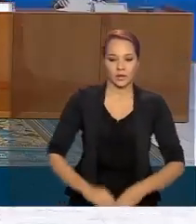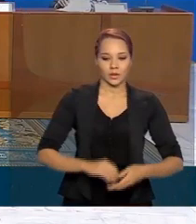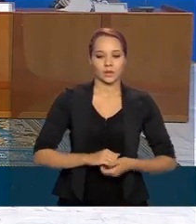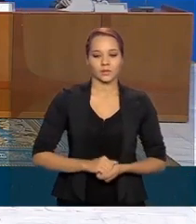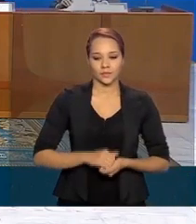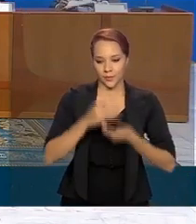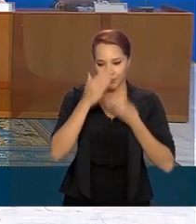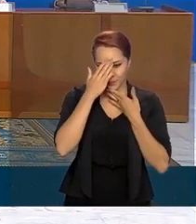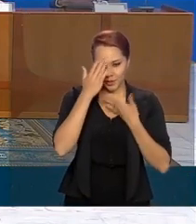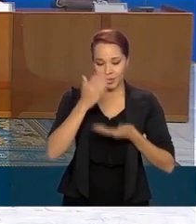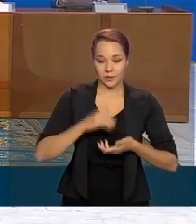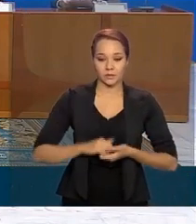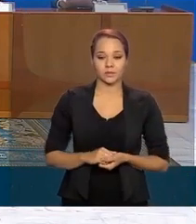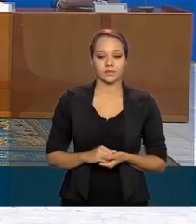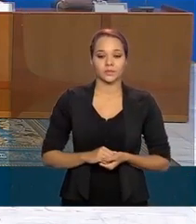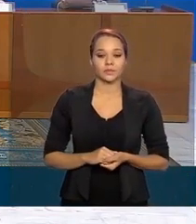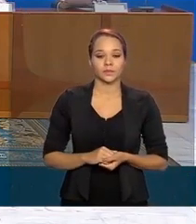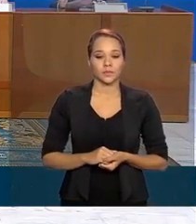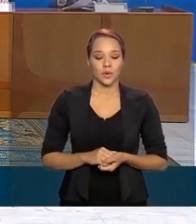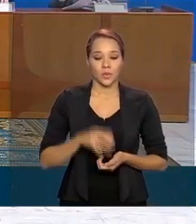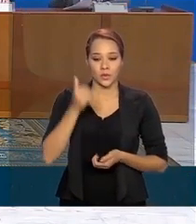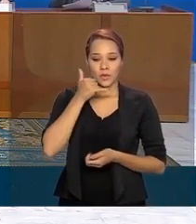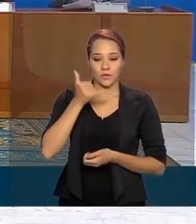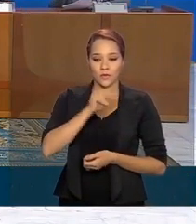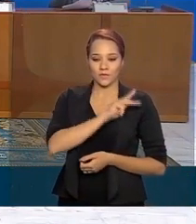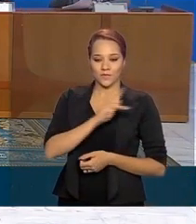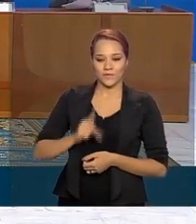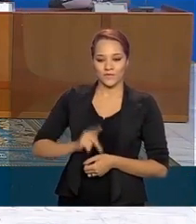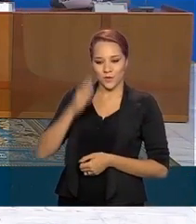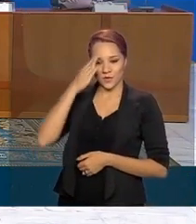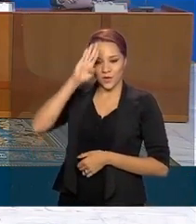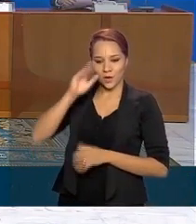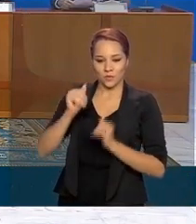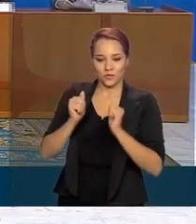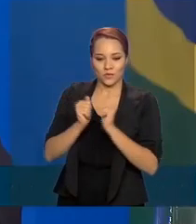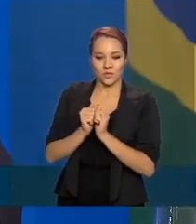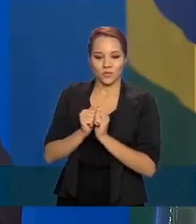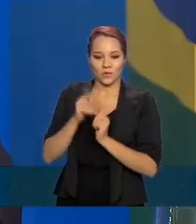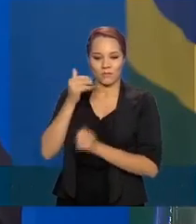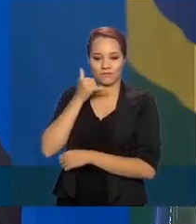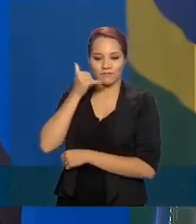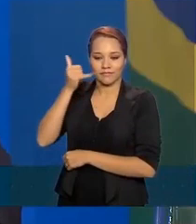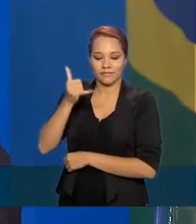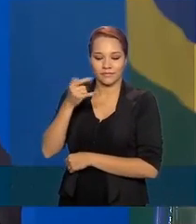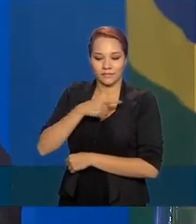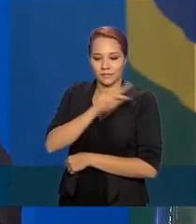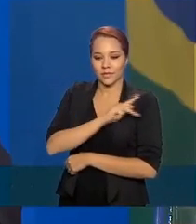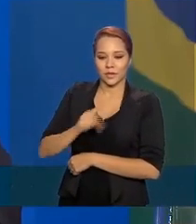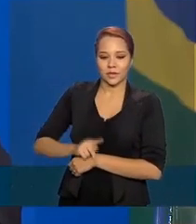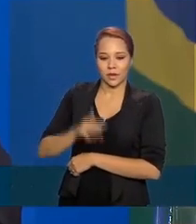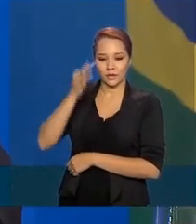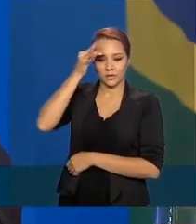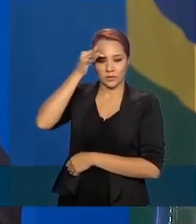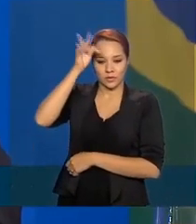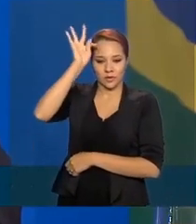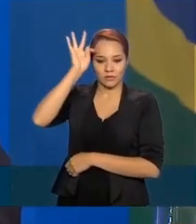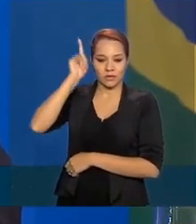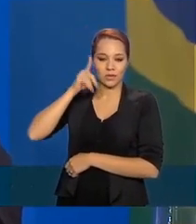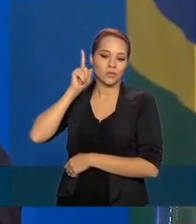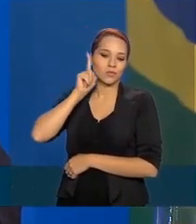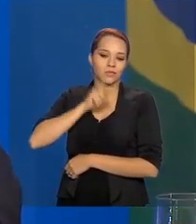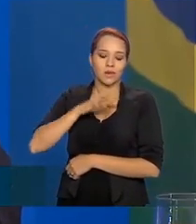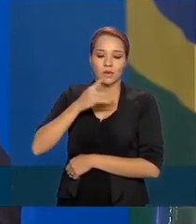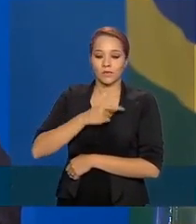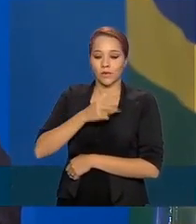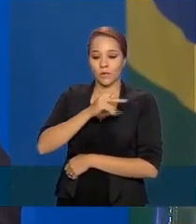Obrigado. O telefonema do presidente Bolsonaro com o presidente Trump hoje foi a conversa de dois presidentes